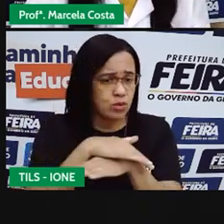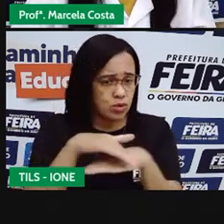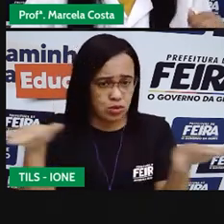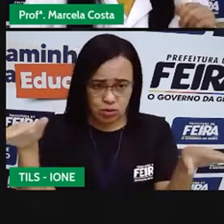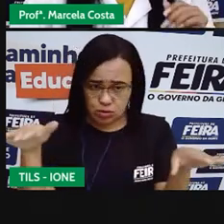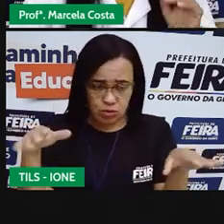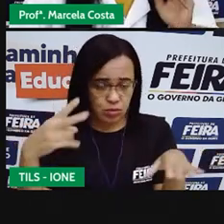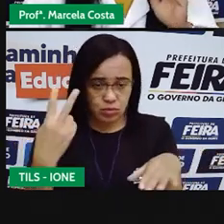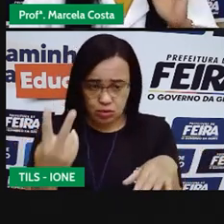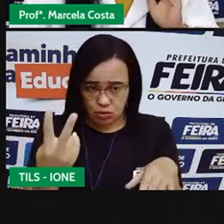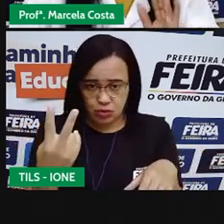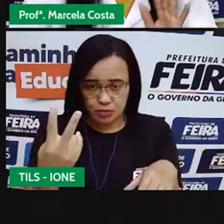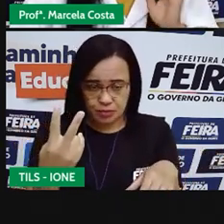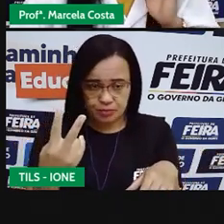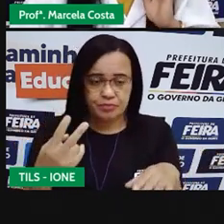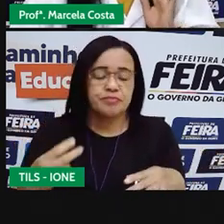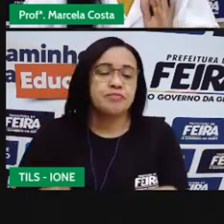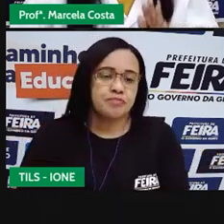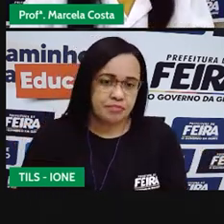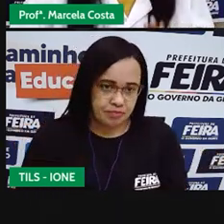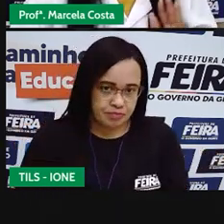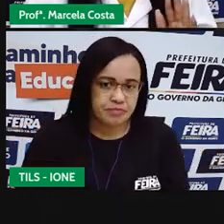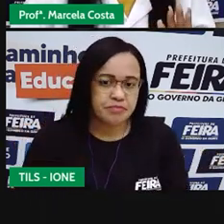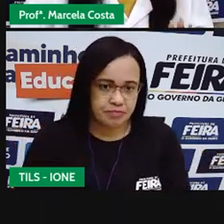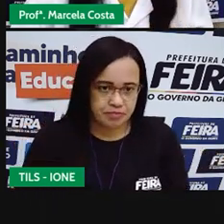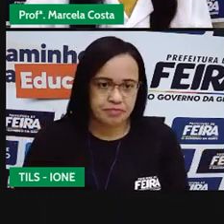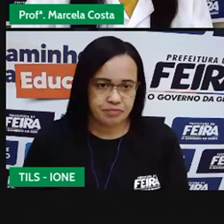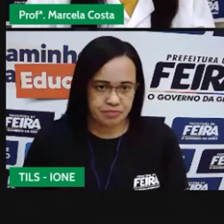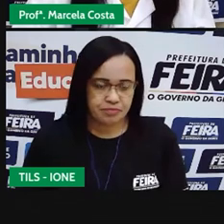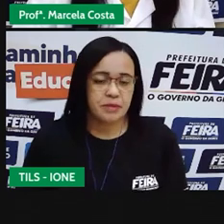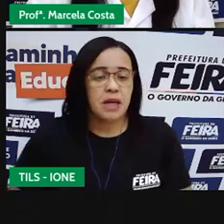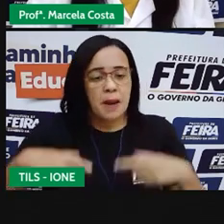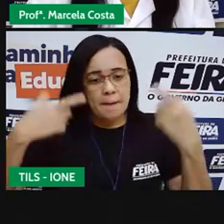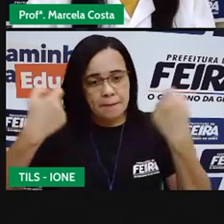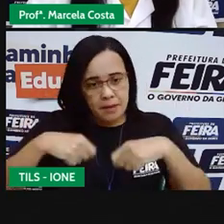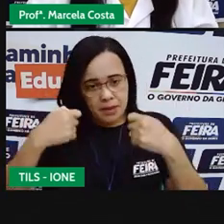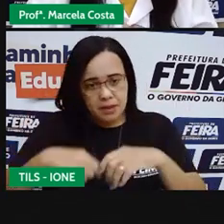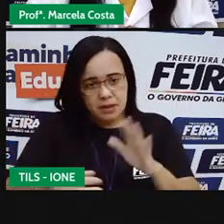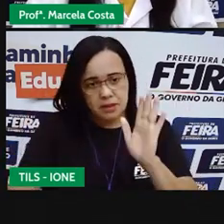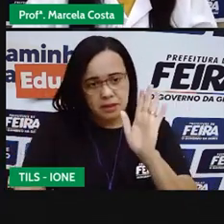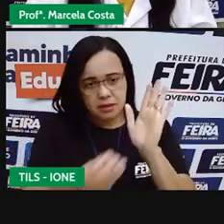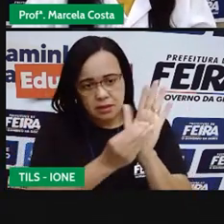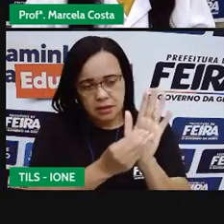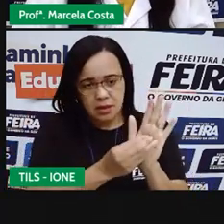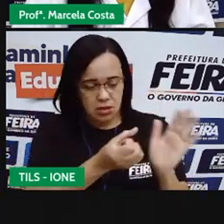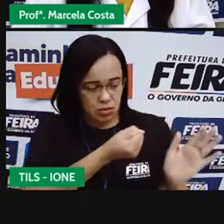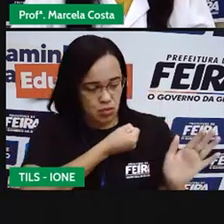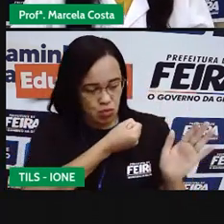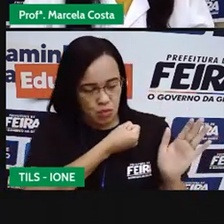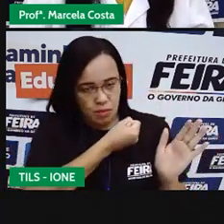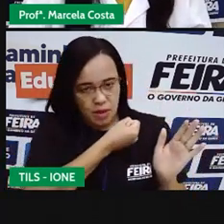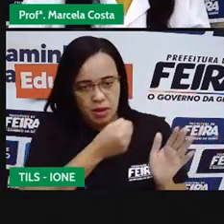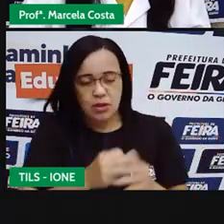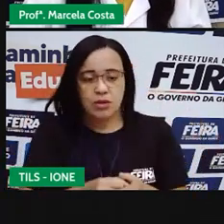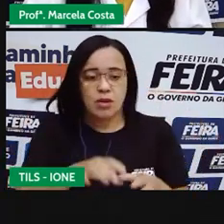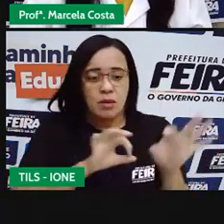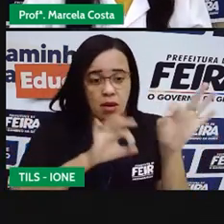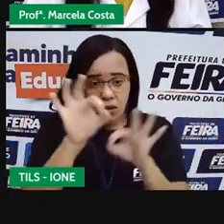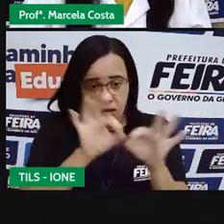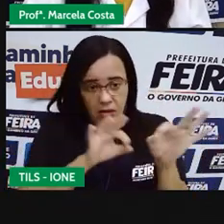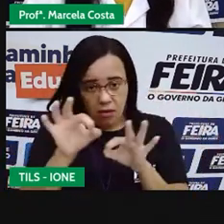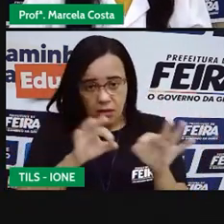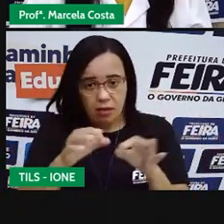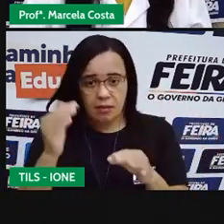então por isso que eu preciso colocar um número embaixo do outro e eu vou começar a responder da